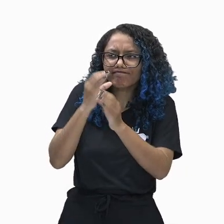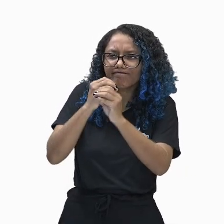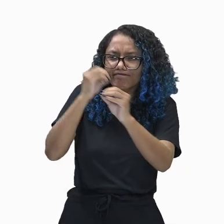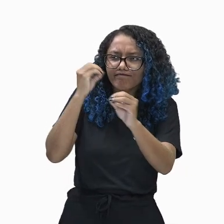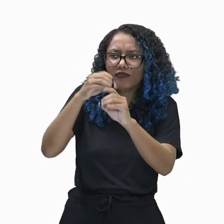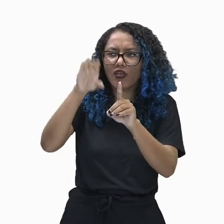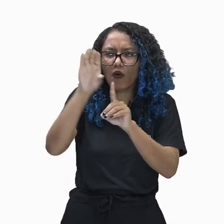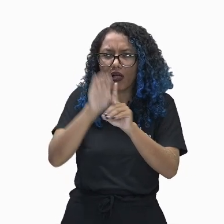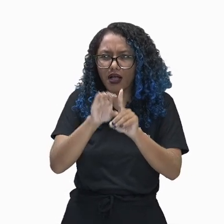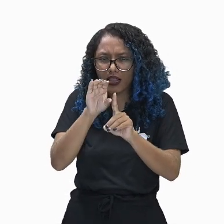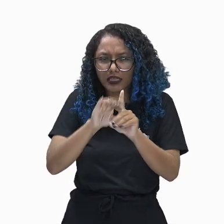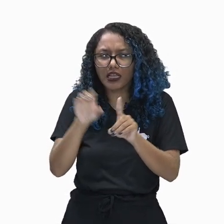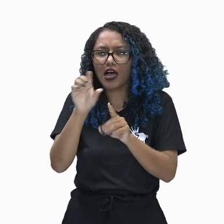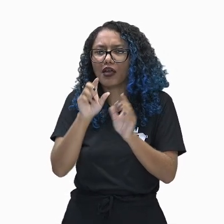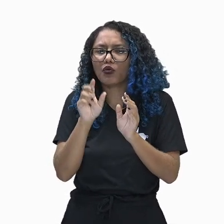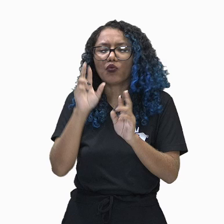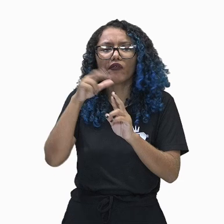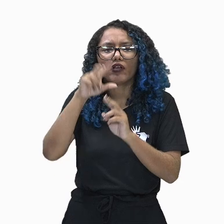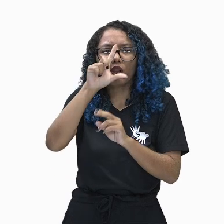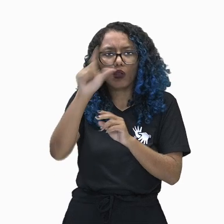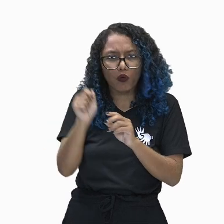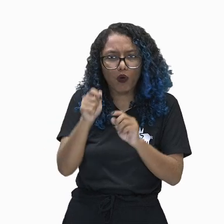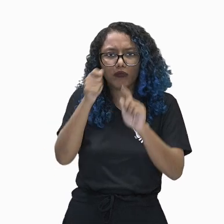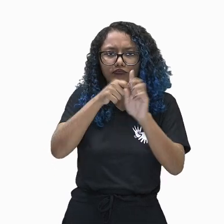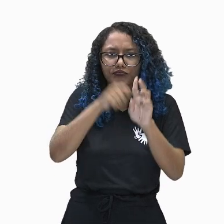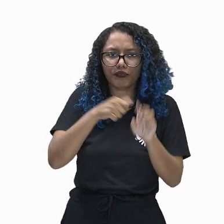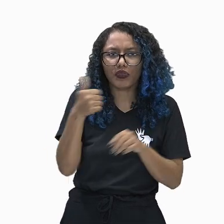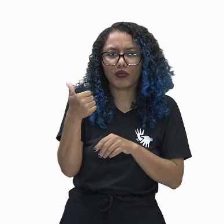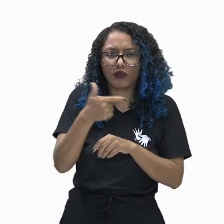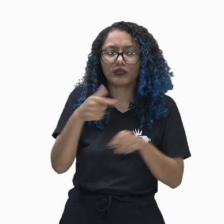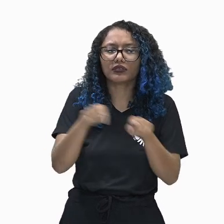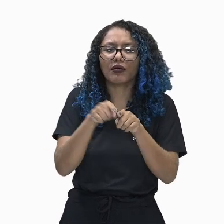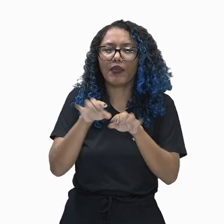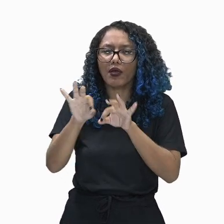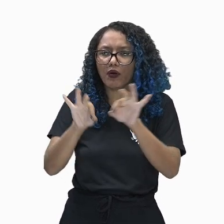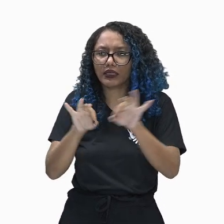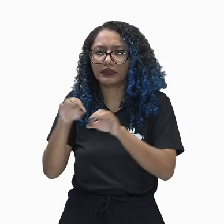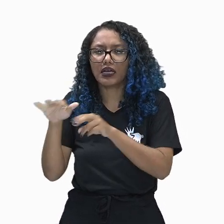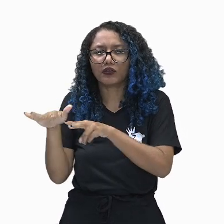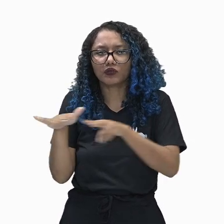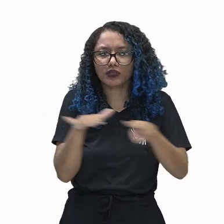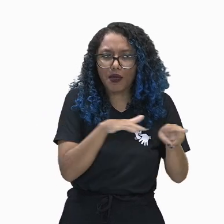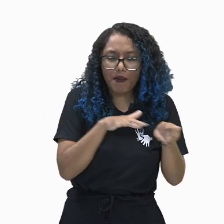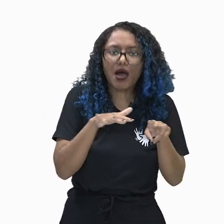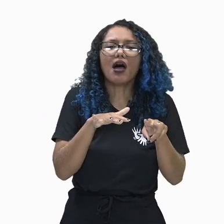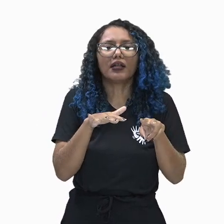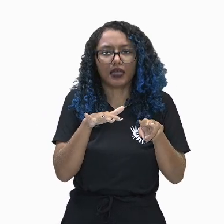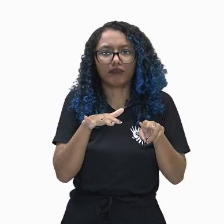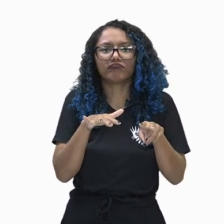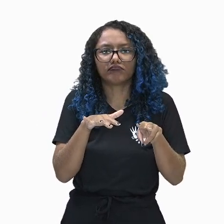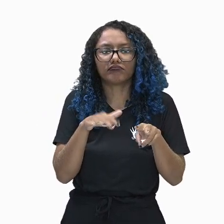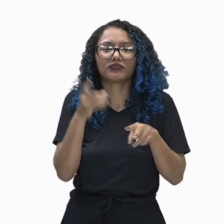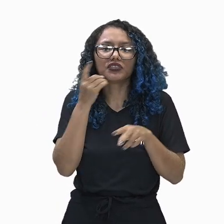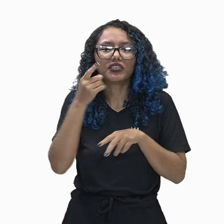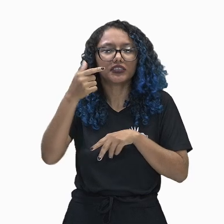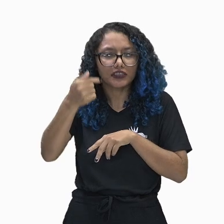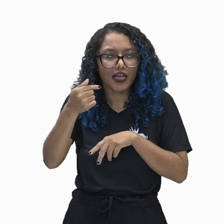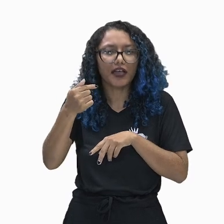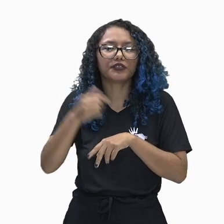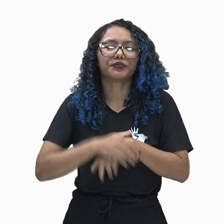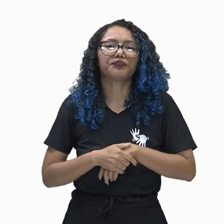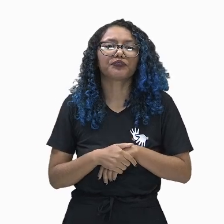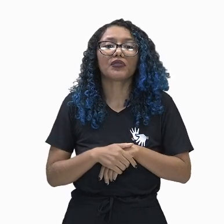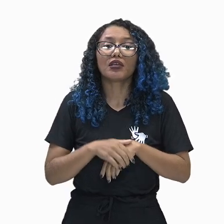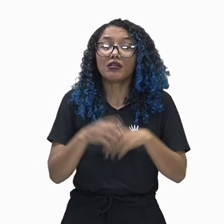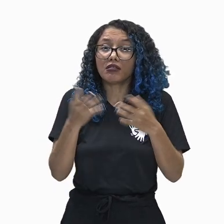lunar de 12 meses, divididos em semanas de sete dias. Desenvolveram a álgebra, dividiram